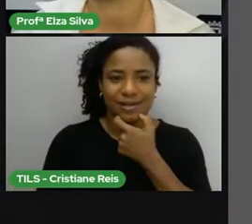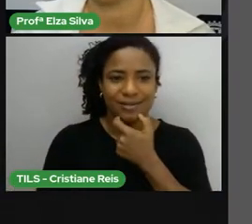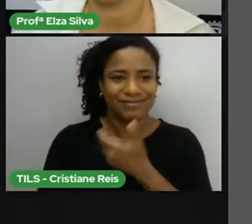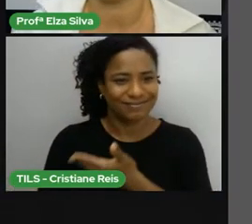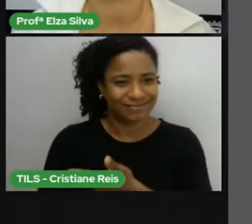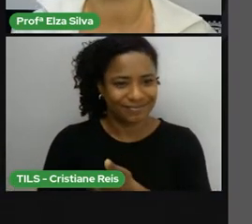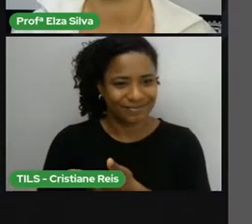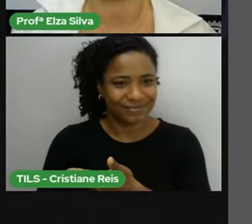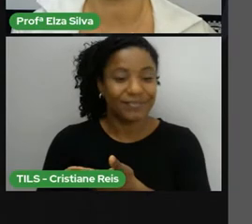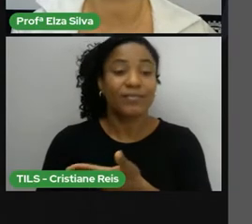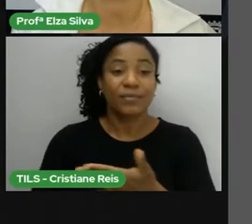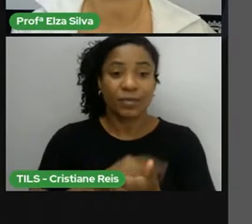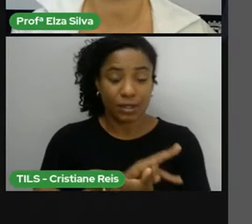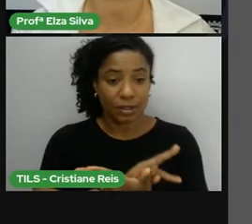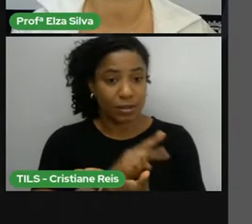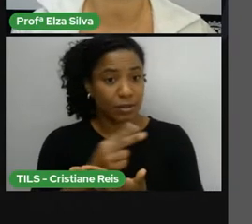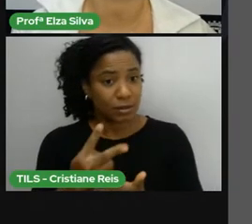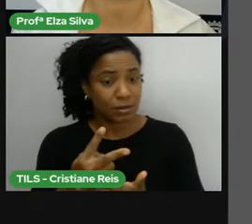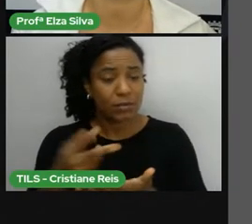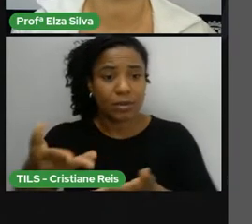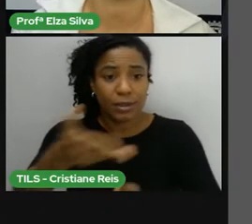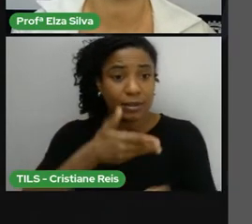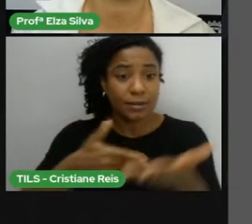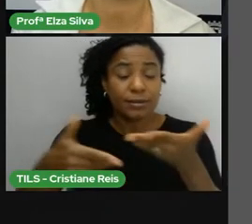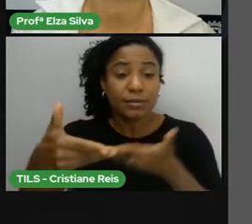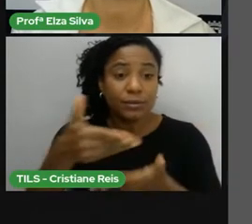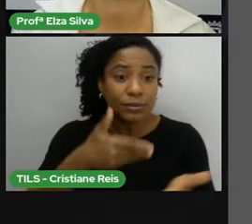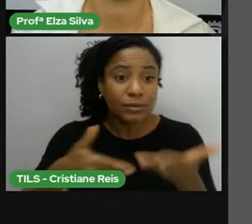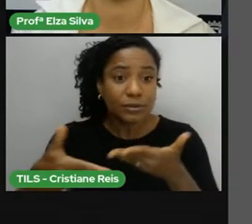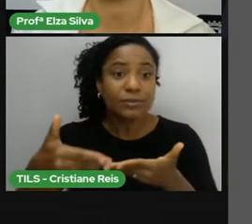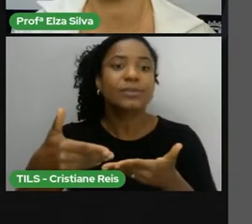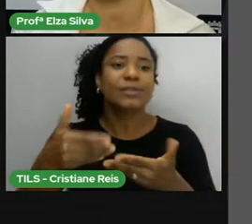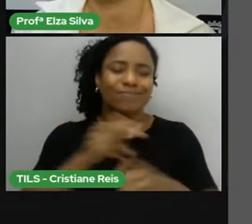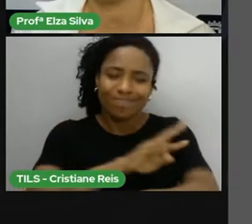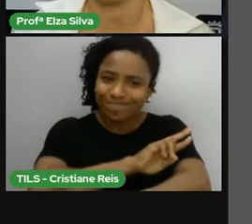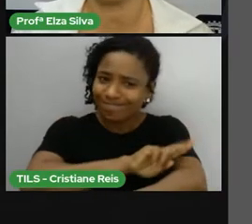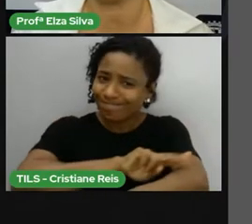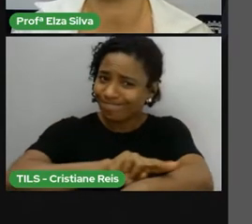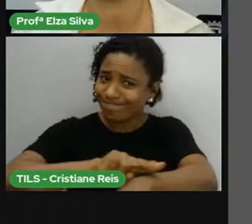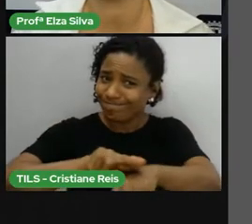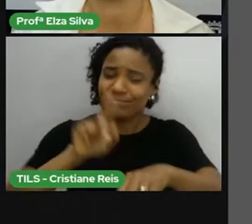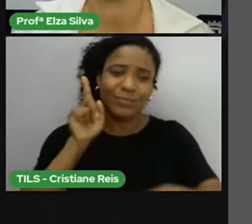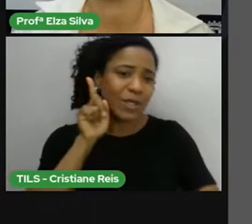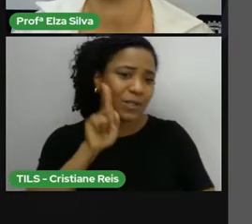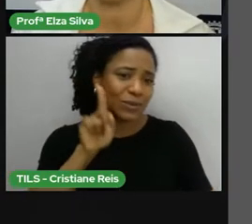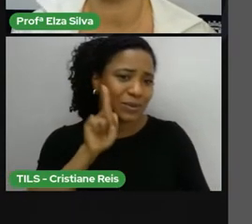As relações raciais nos Estados Unidos não são boas.